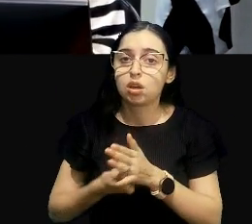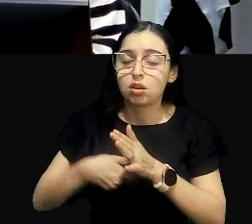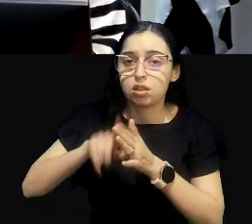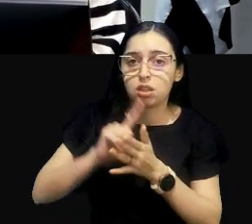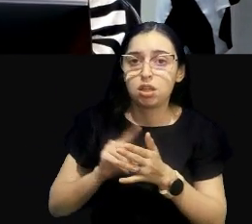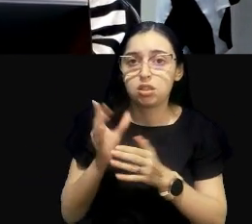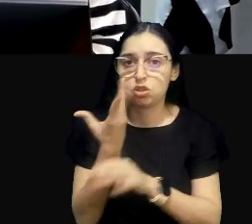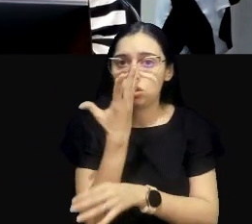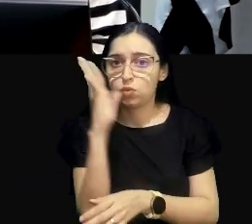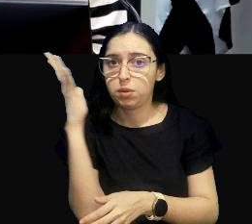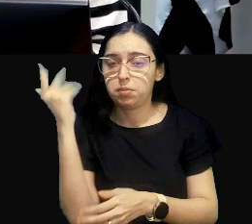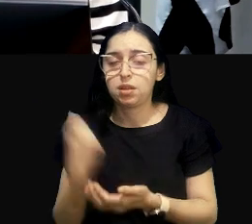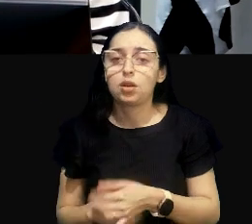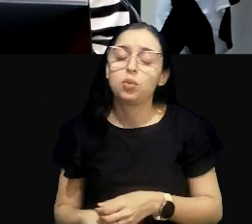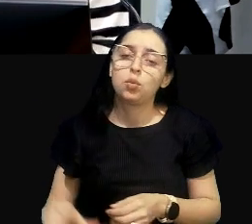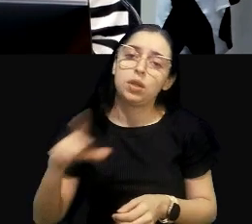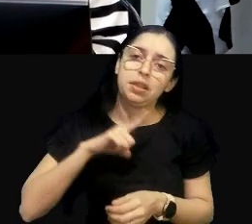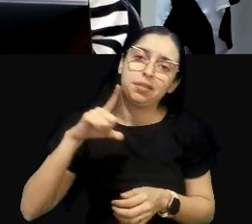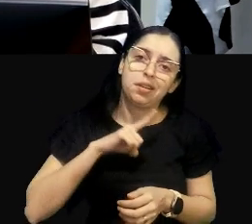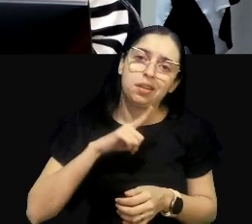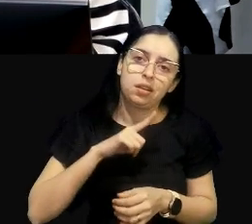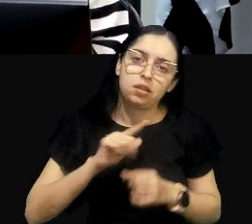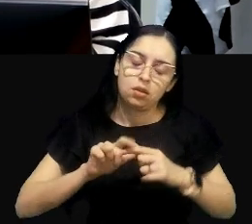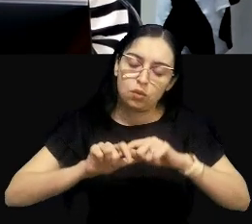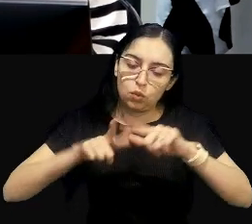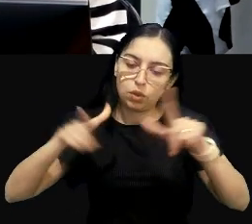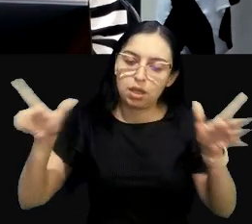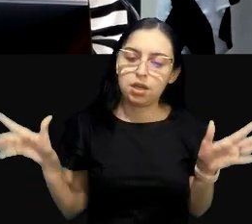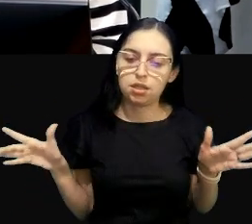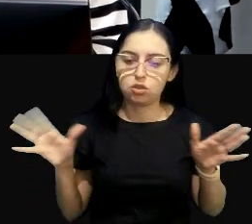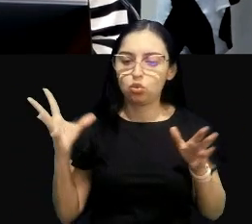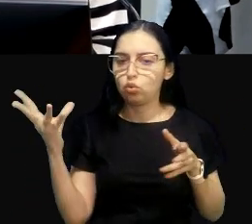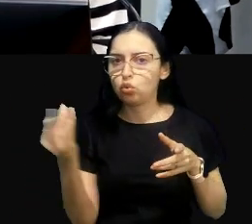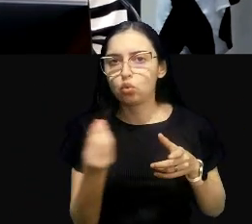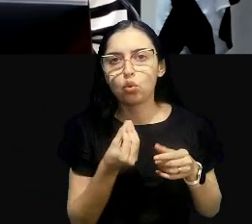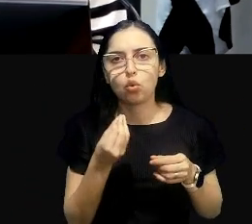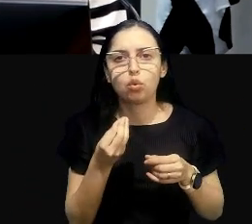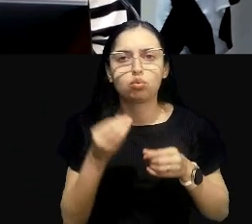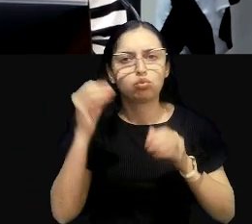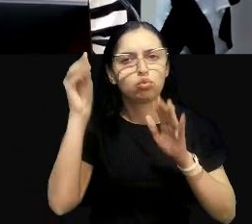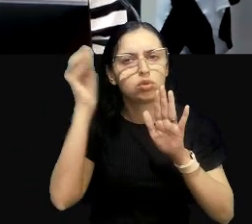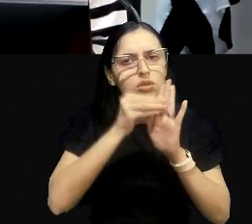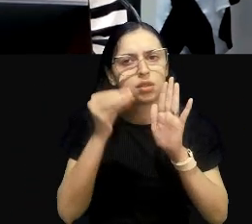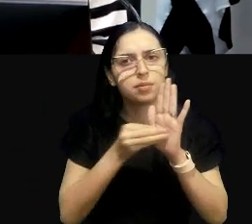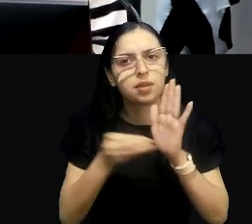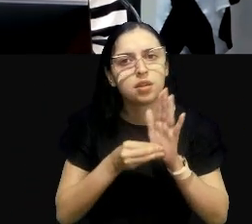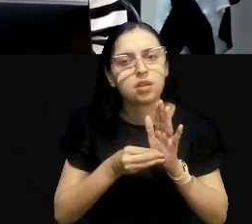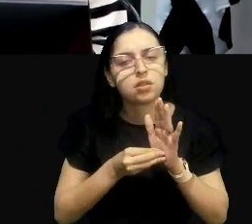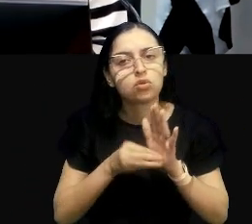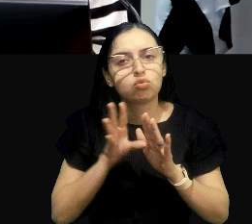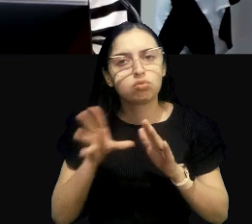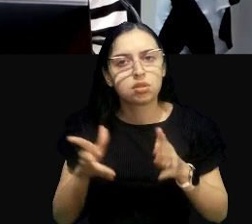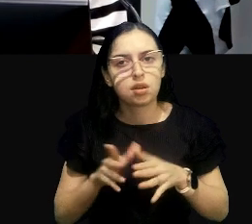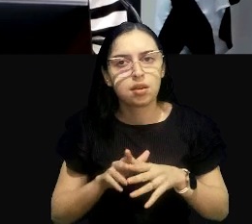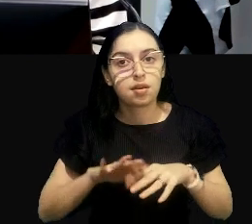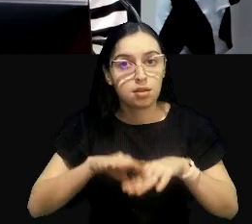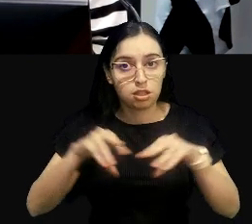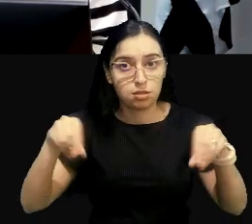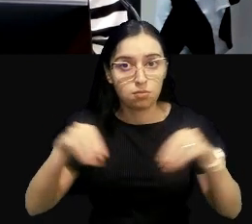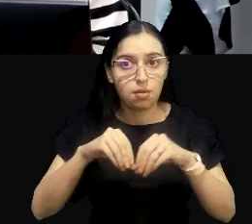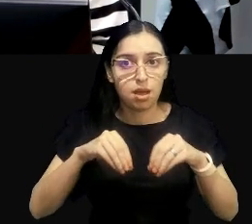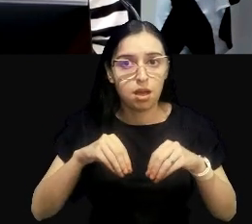ele tem que ter abrangência de todos esses meios físico, biótico e antrópico.